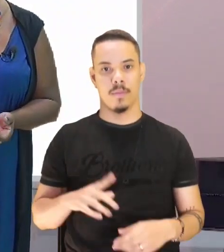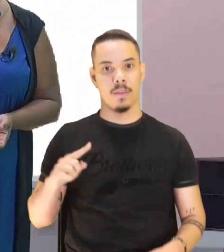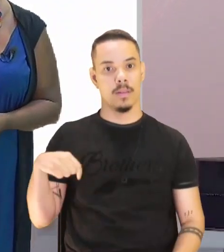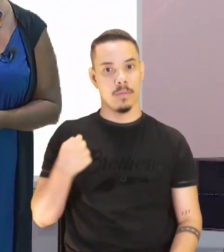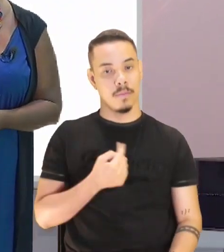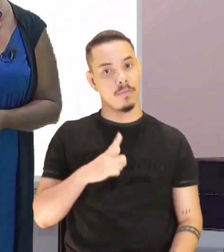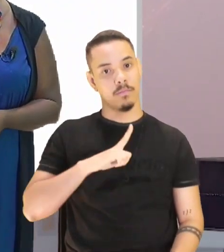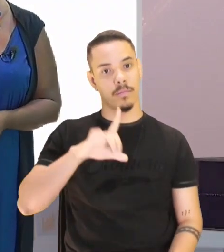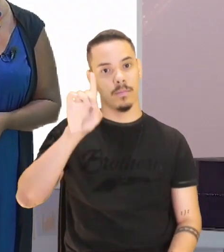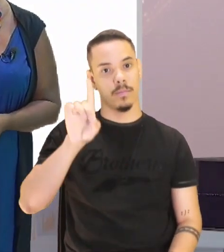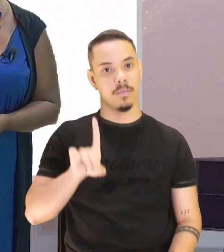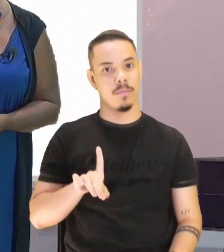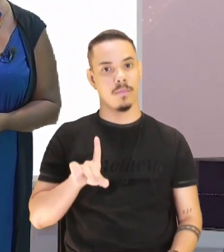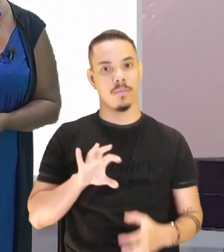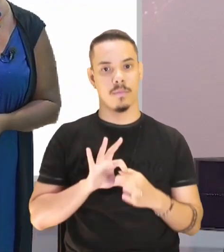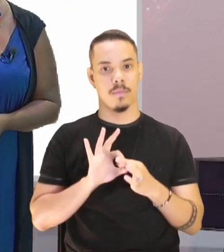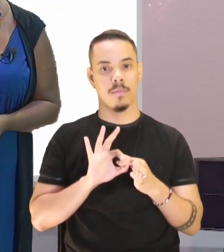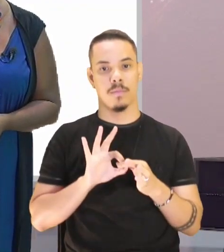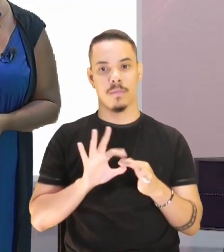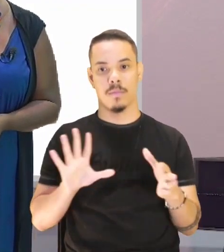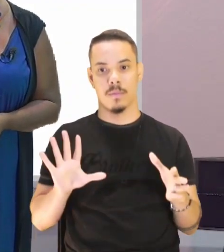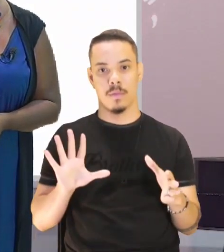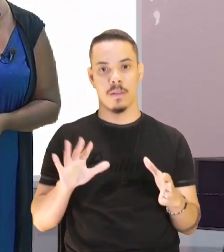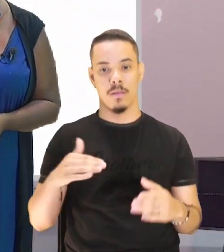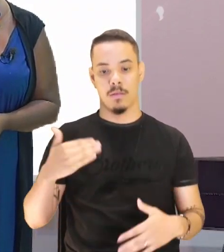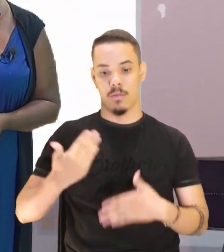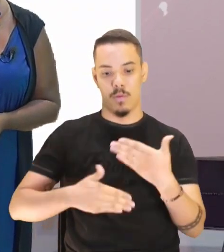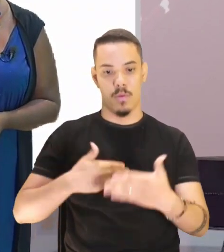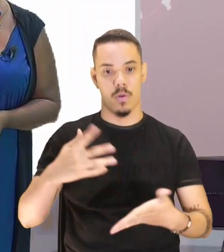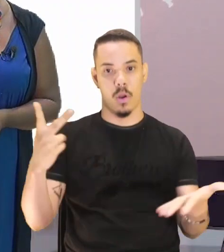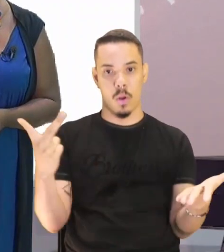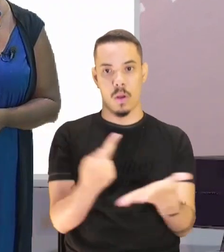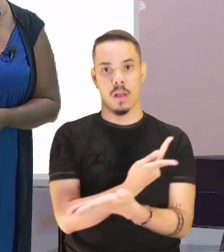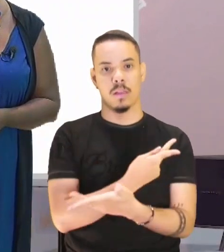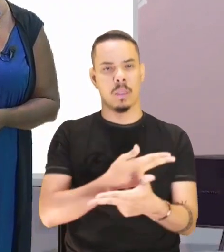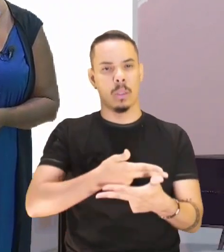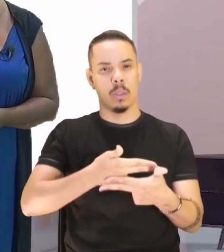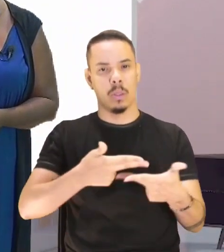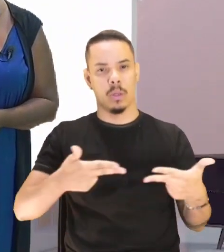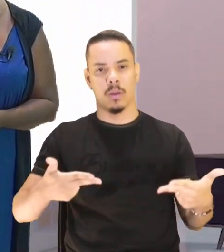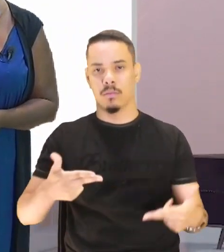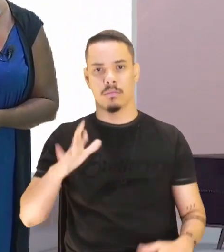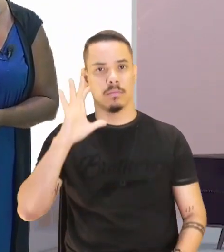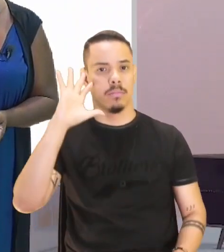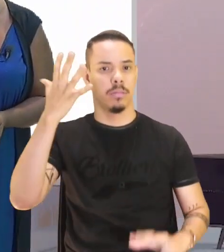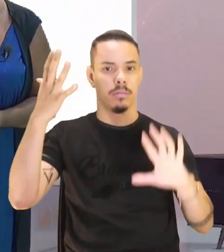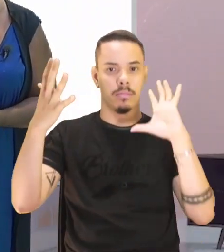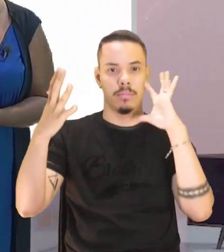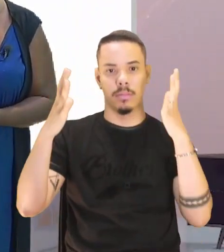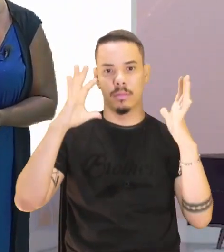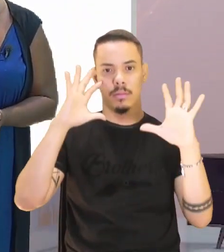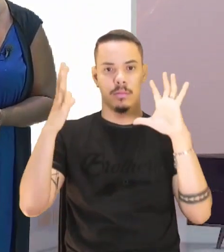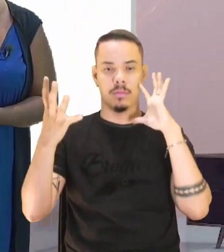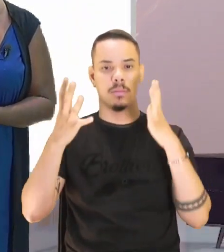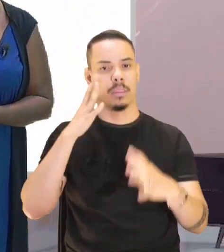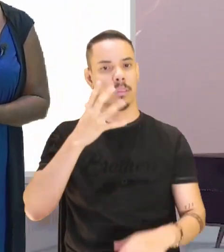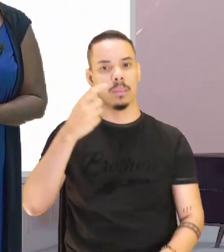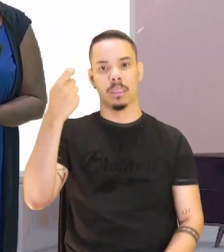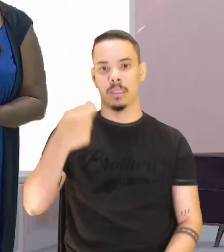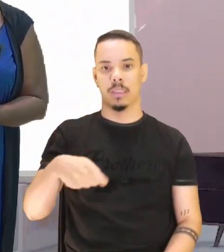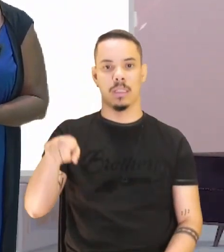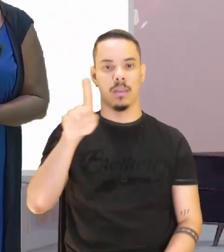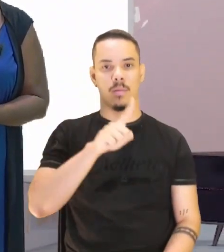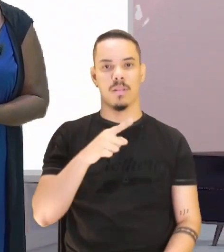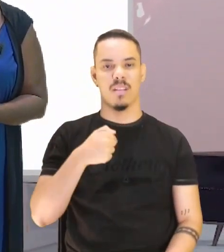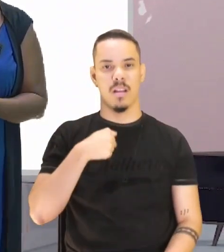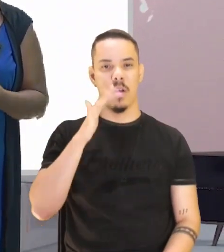A gente tem o direito de deixar o barco correr. As coisas se arranjam. Não é preciso